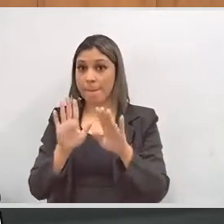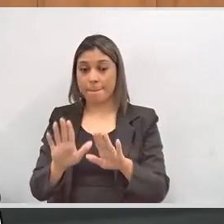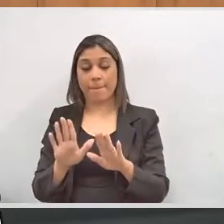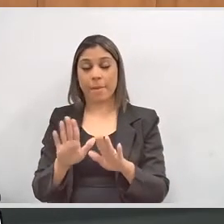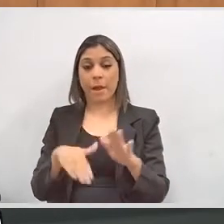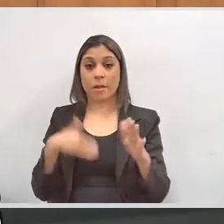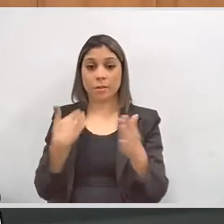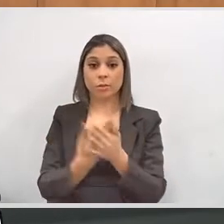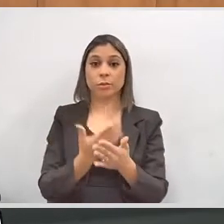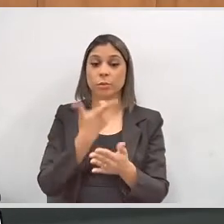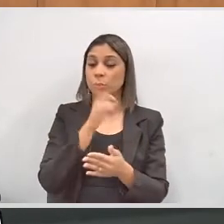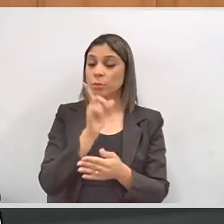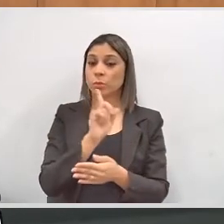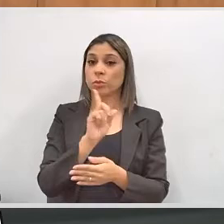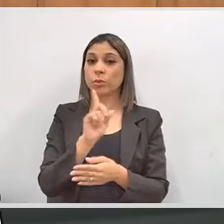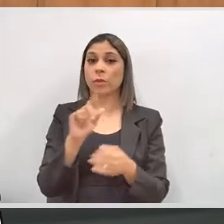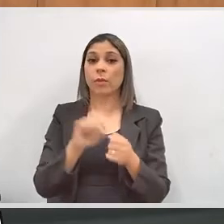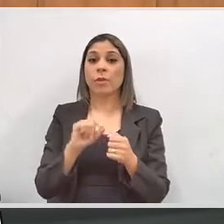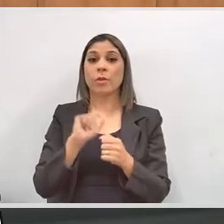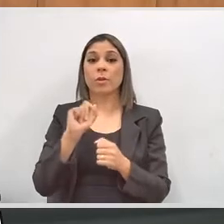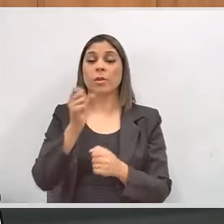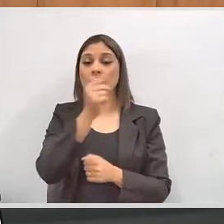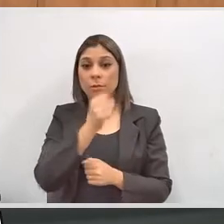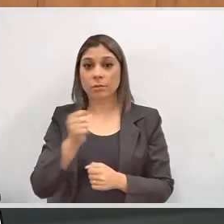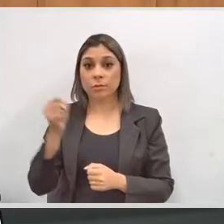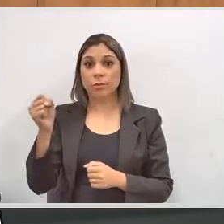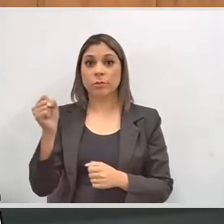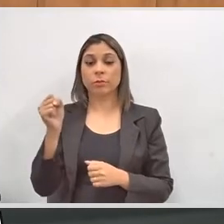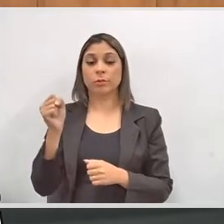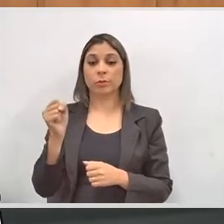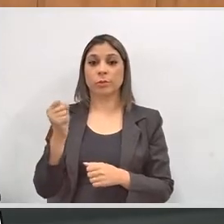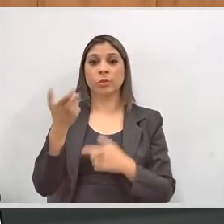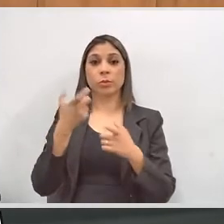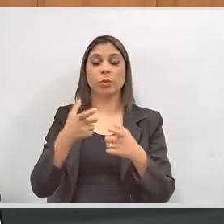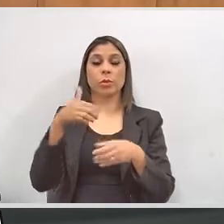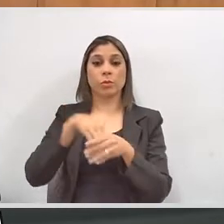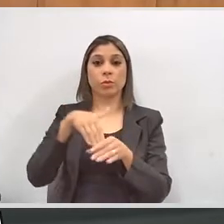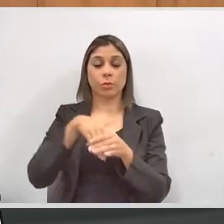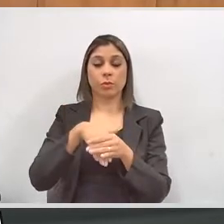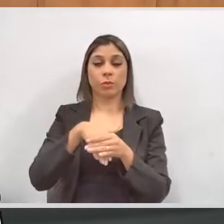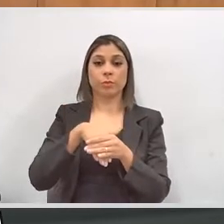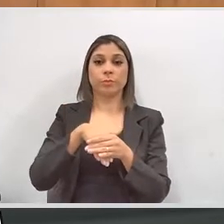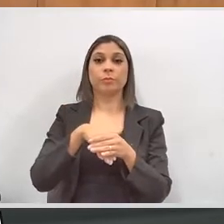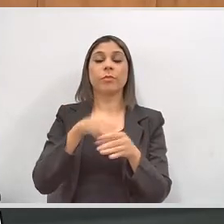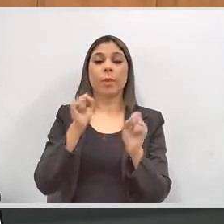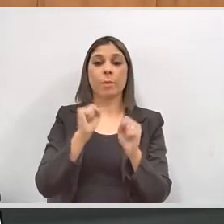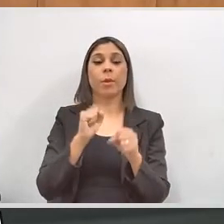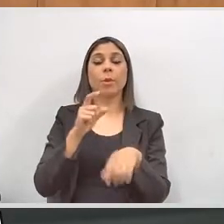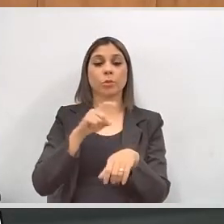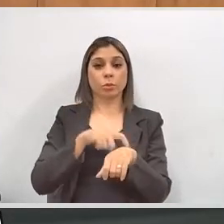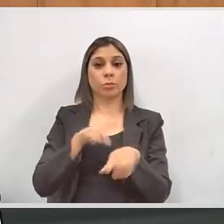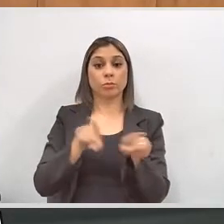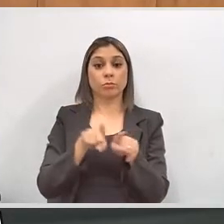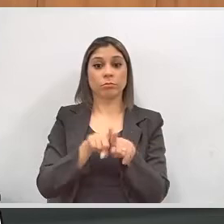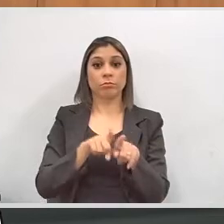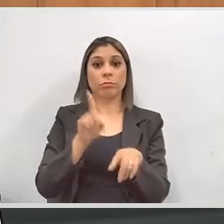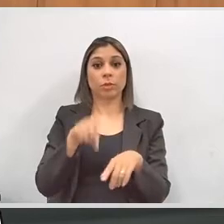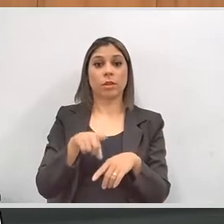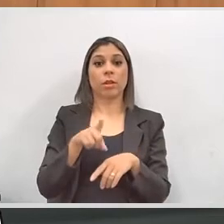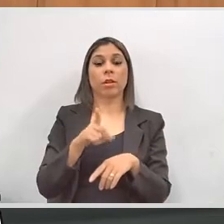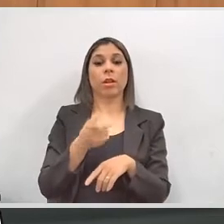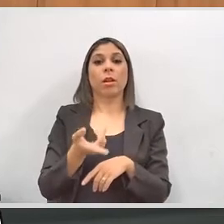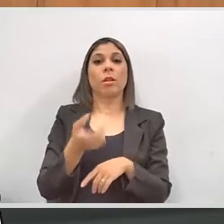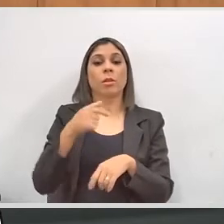aproveitou até a sua ocasião a oportunidade para fazer a sua transferência, ele terá uma nova oportunidade, que coincide com o prazo também